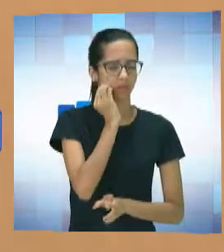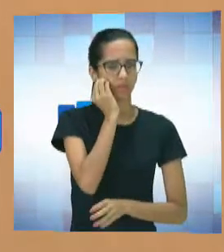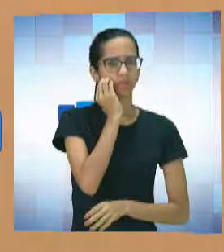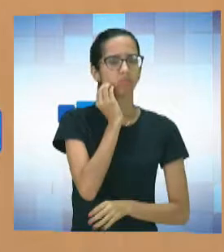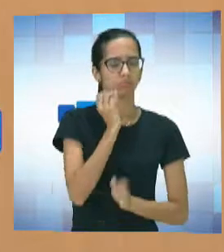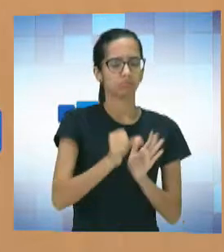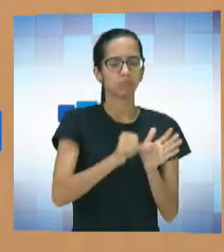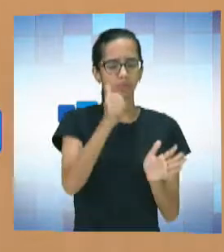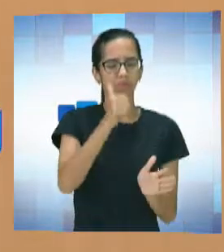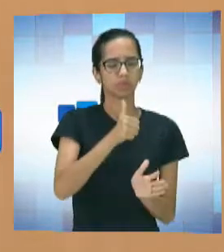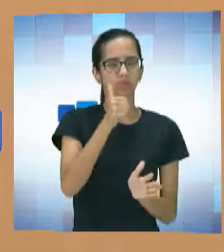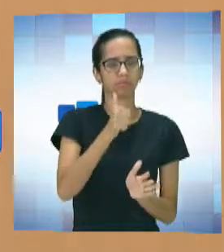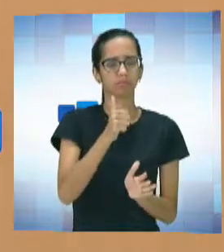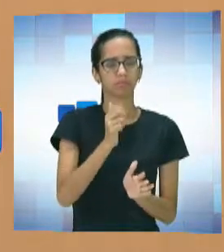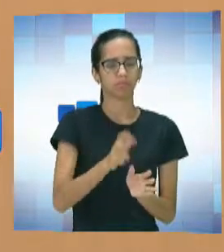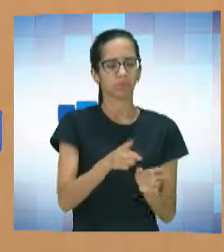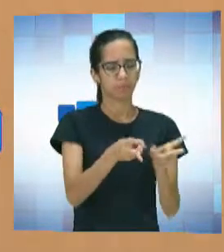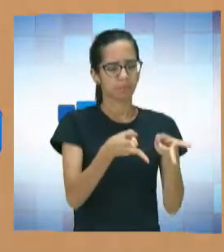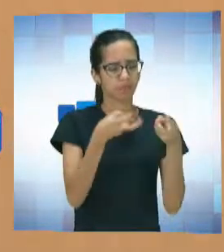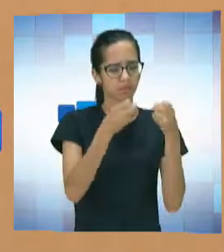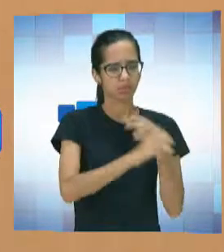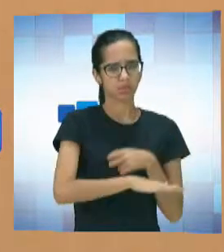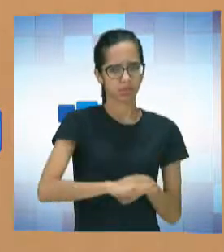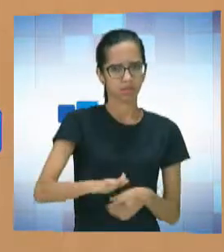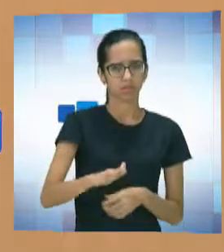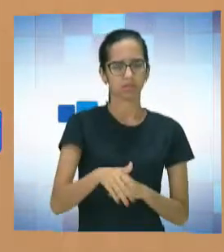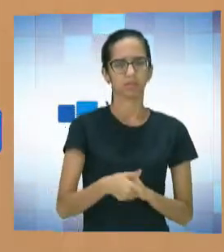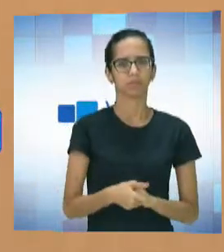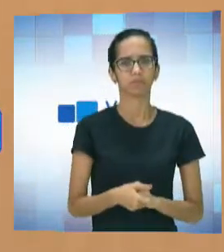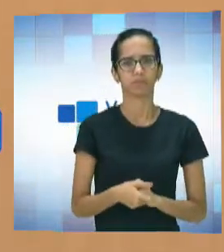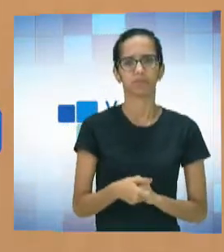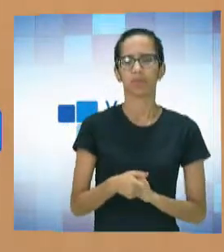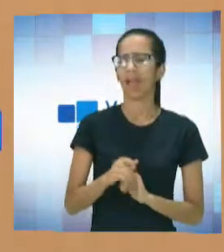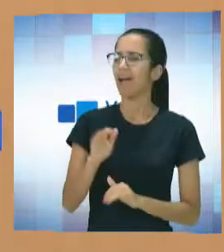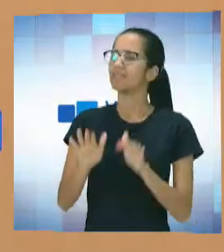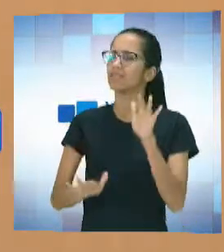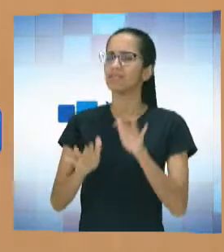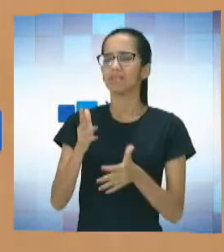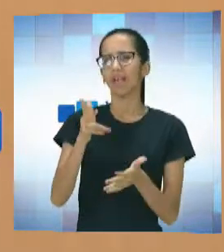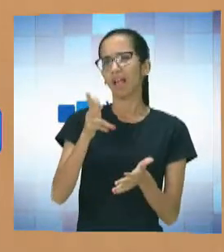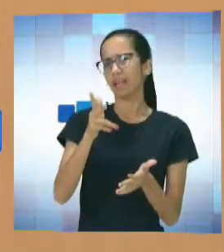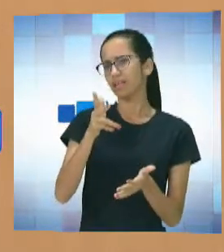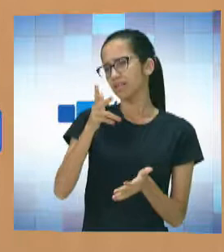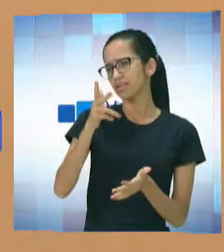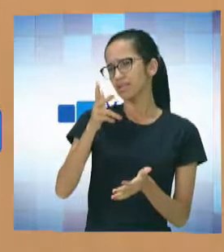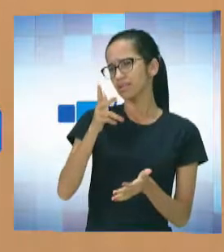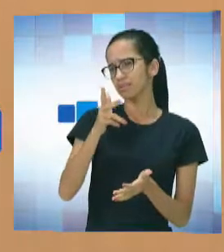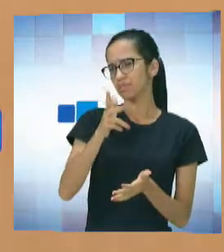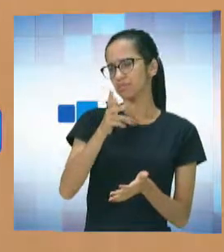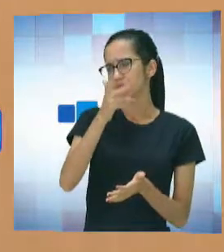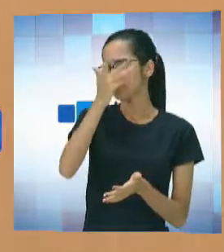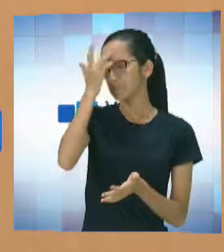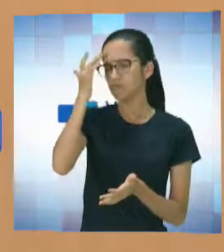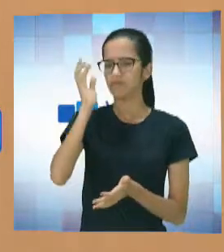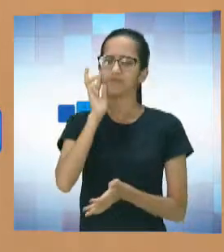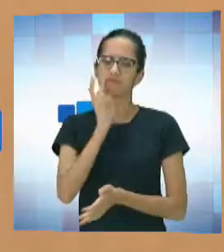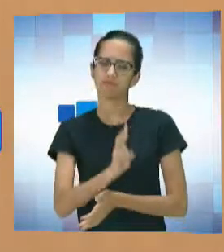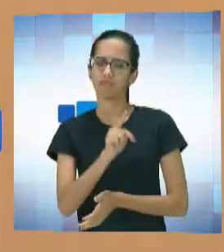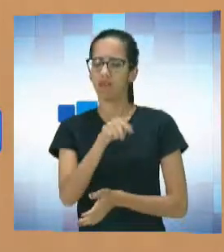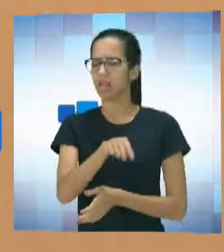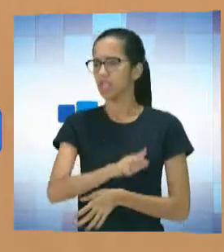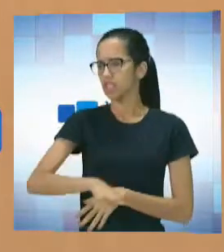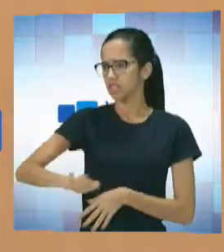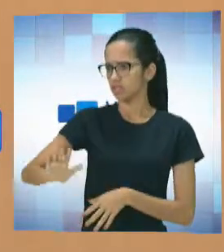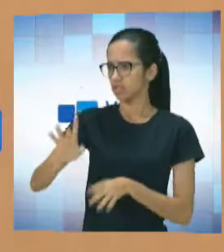né? Que eu percebi aquelas crianças... E as pessoas, normalmente, professor, quando vê uma criança com deficiência intelectual,